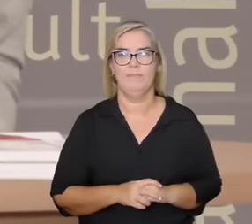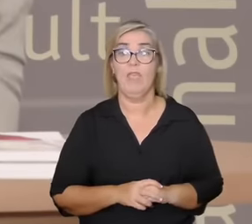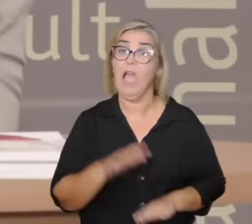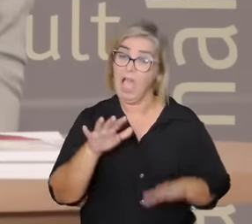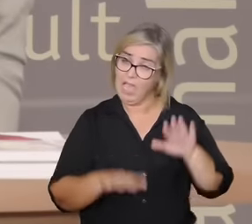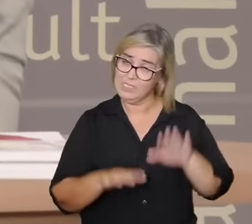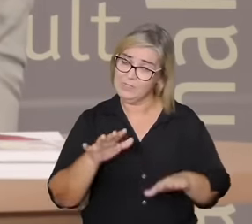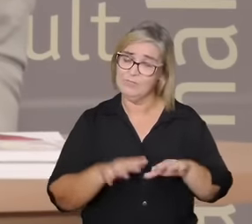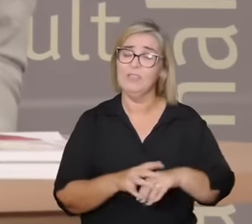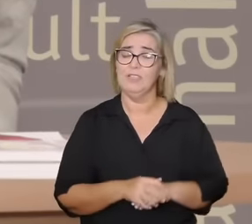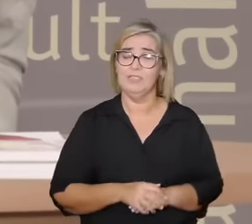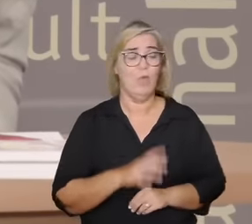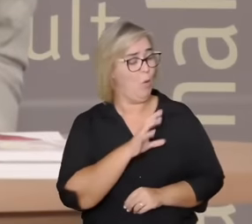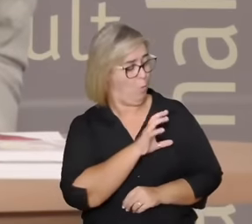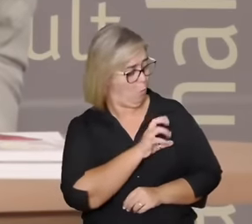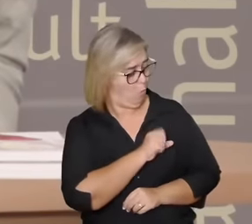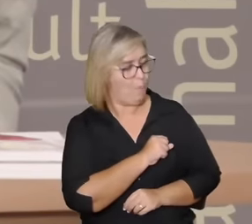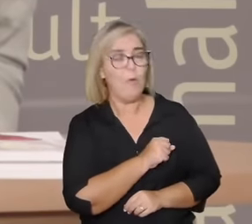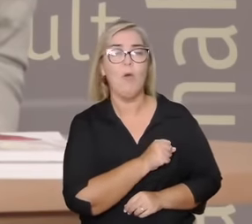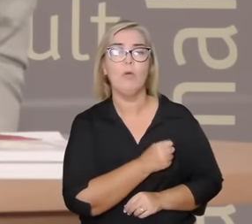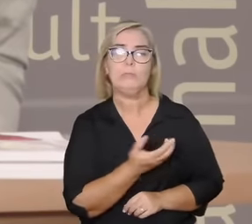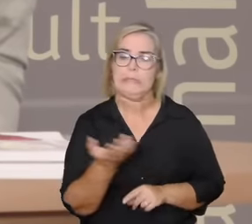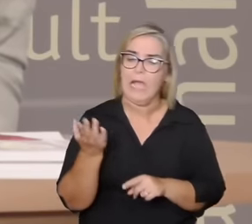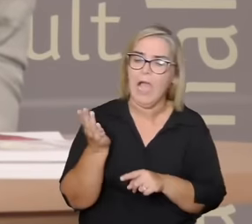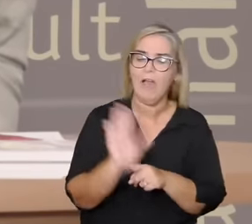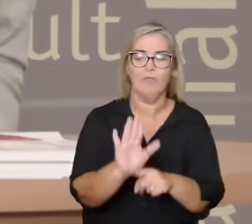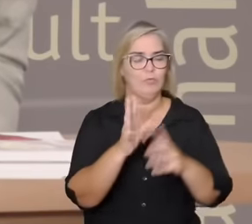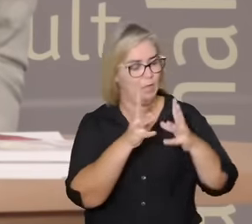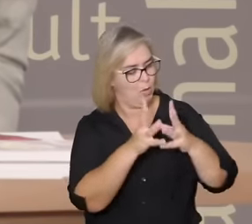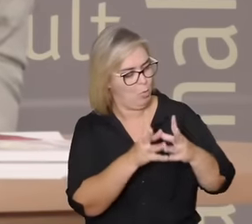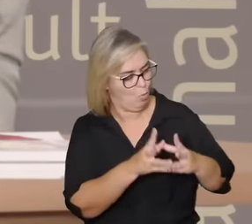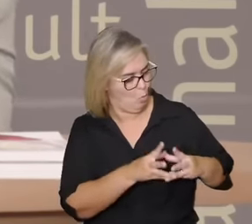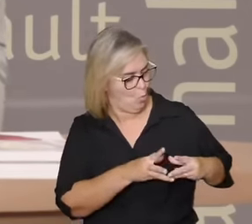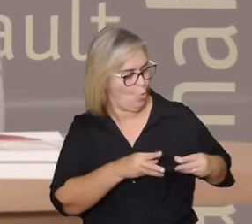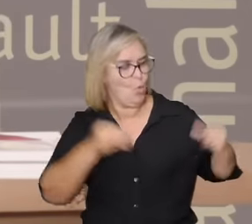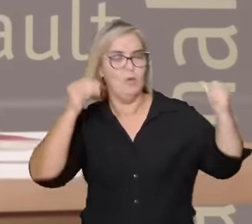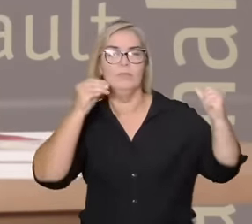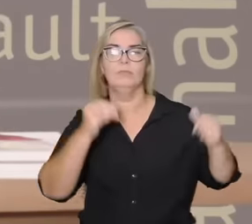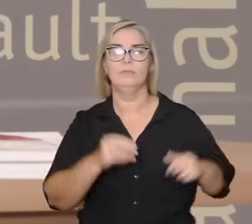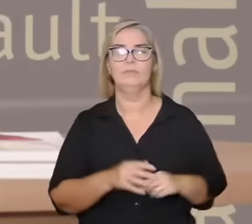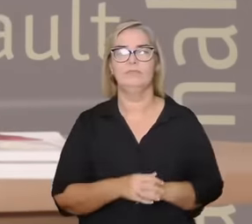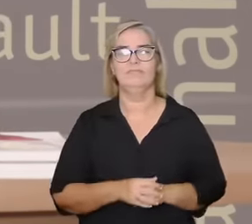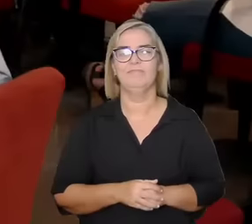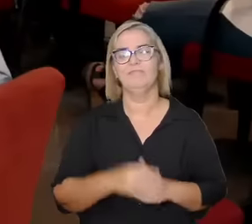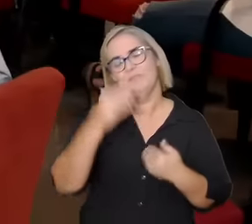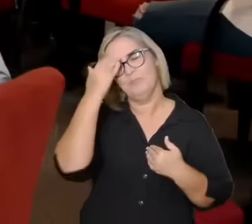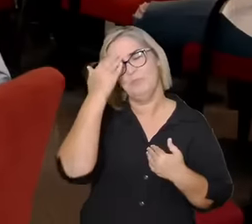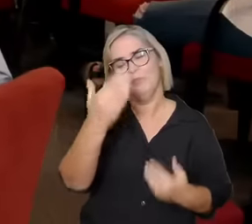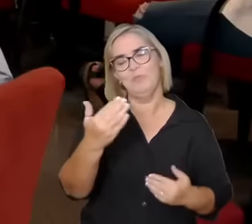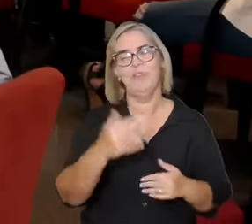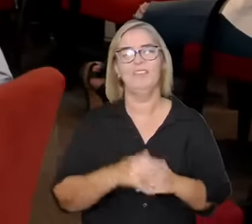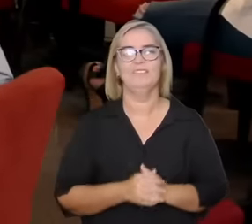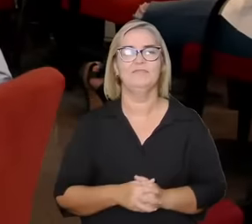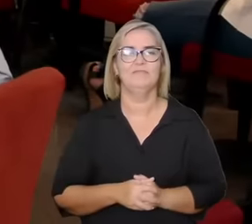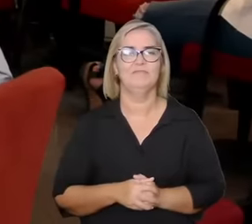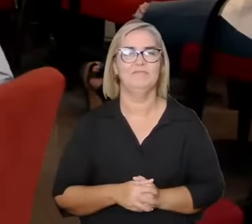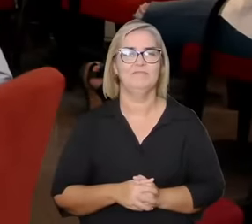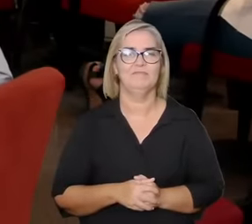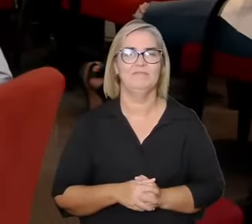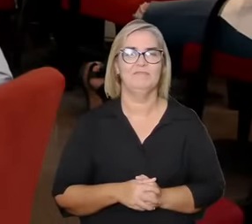seja início, meio e fim mas seja início meio e início obrigado vou passar aqui